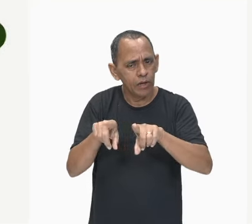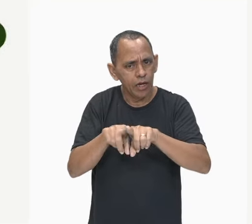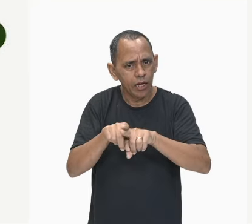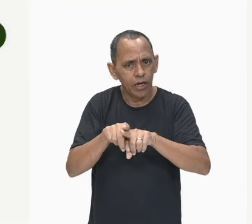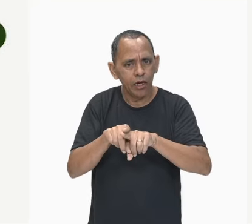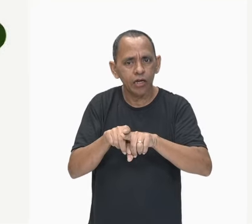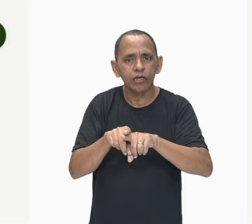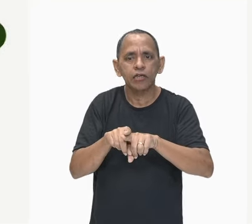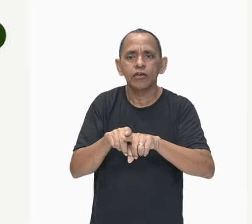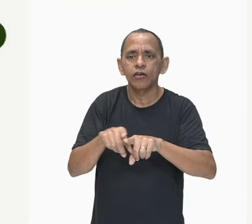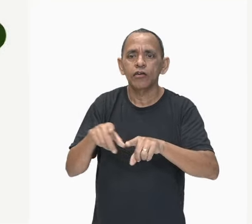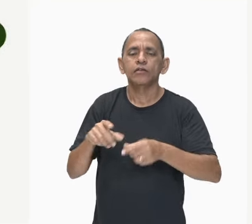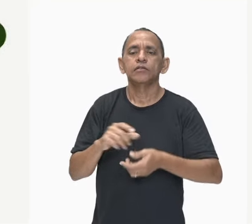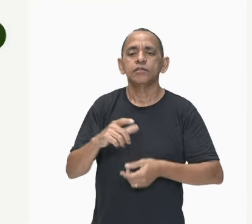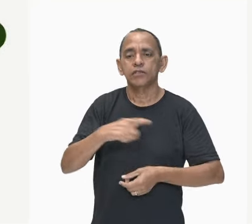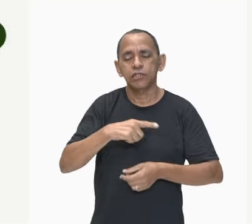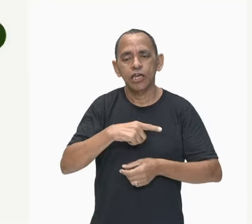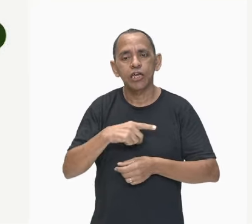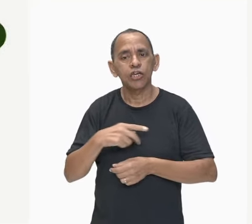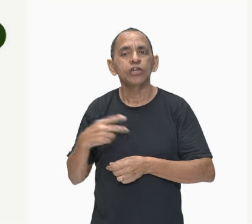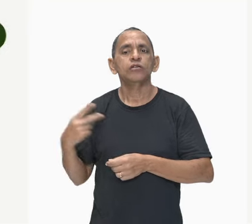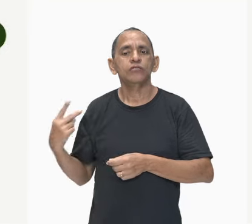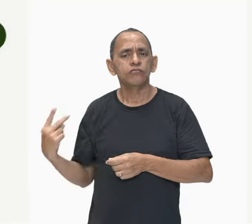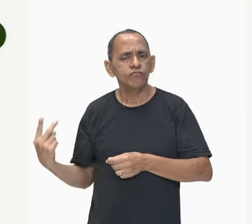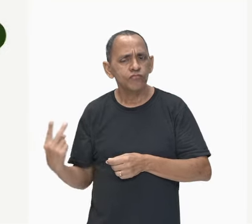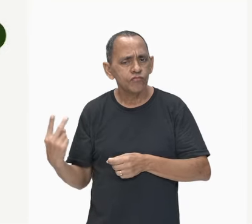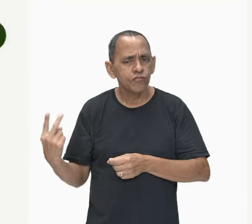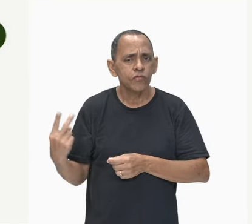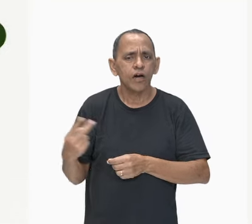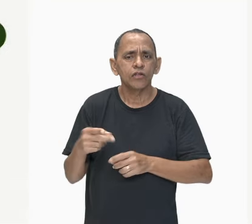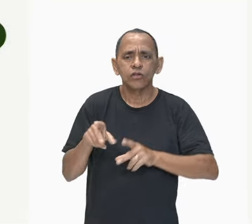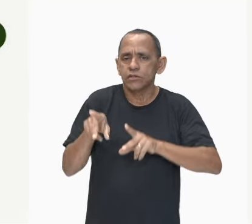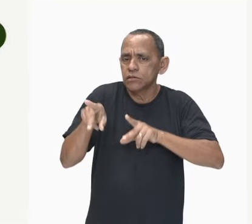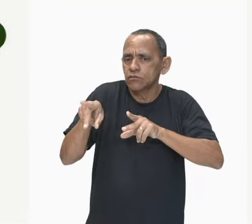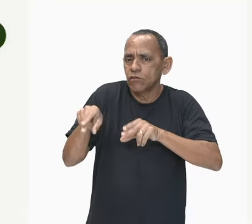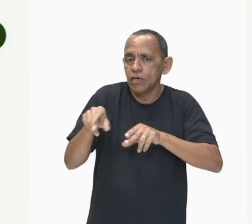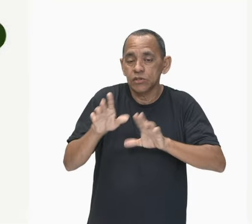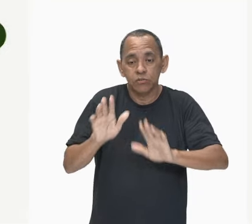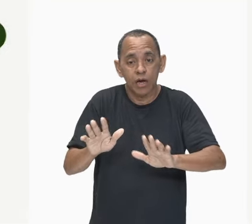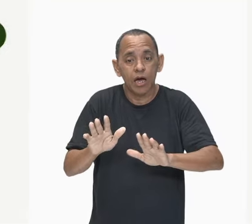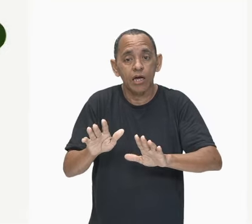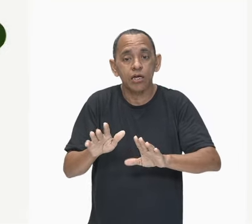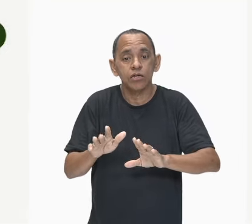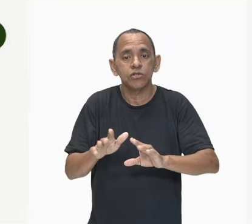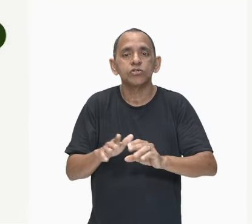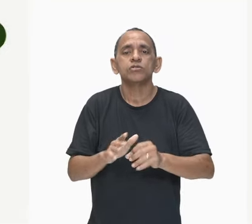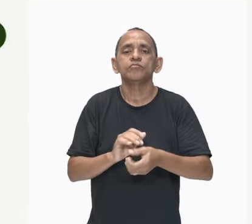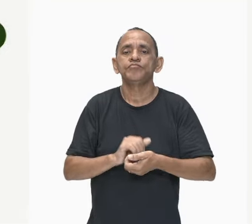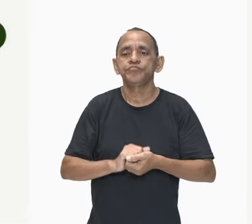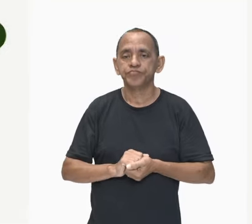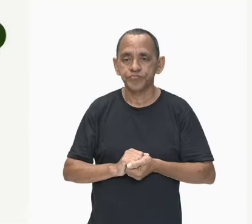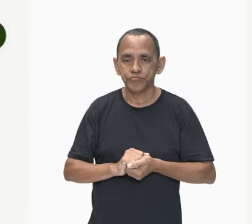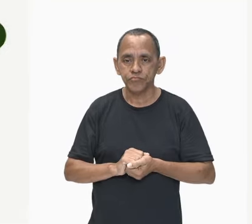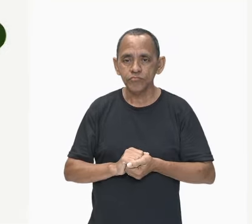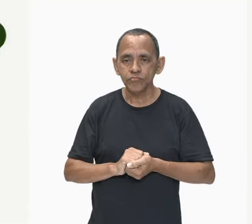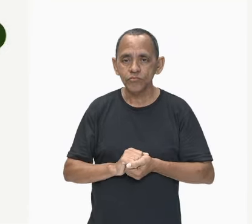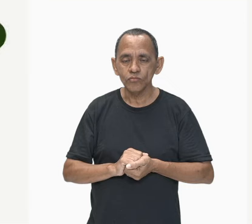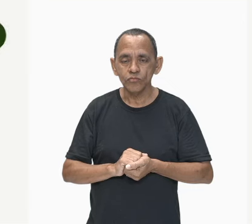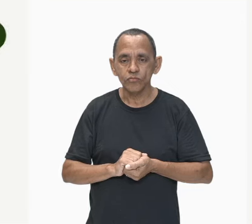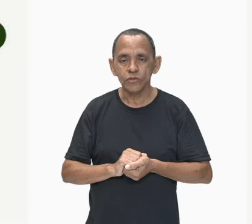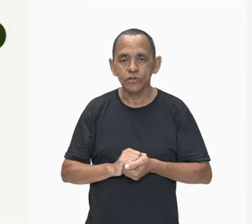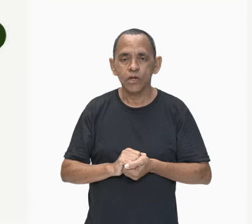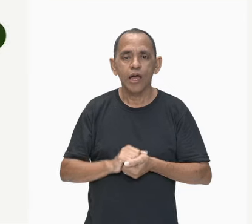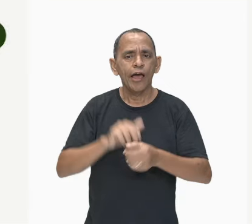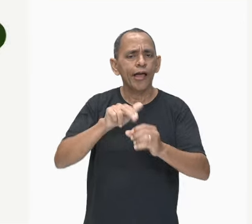carga, ou seja, têm a mesma quantidade, só que ele é neutro porque o número de prótons vai ser